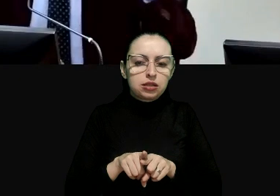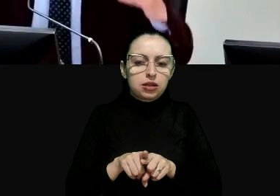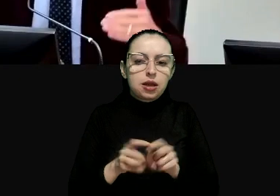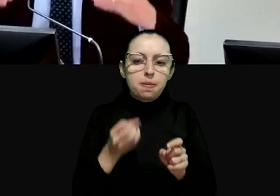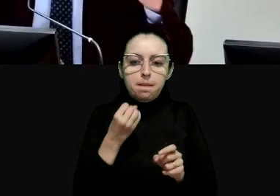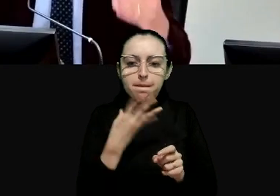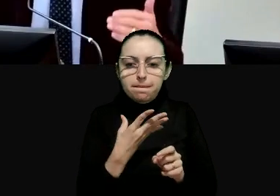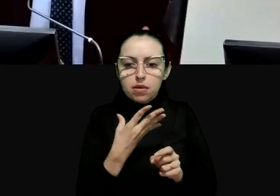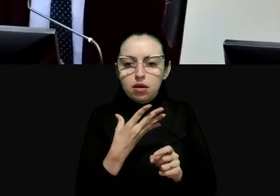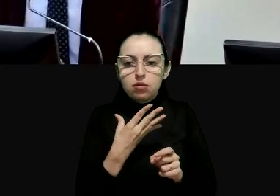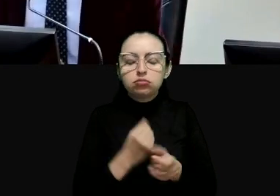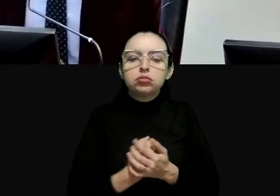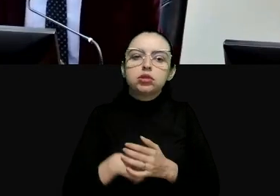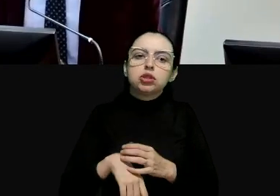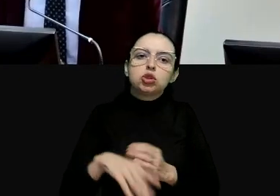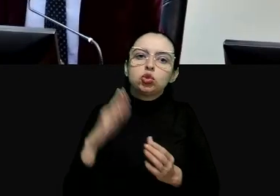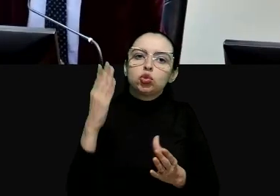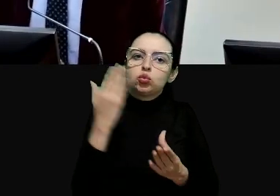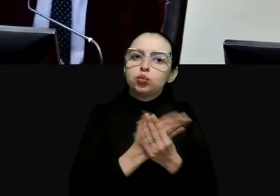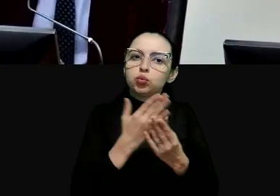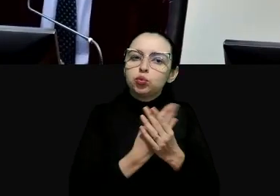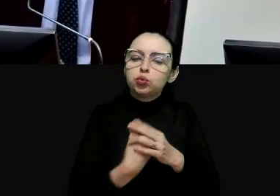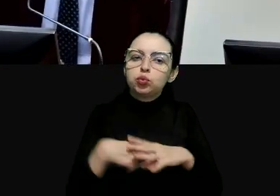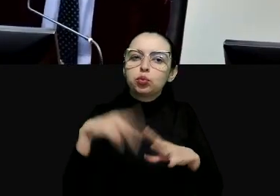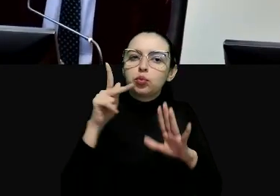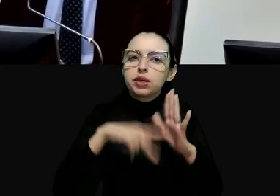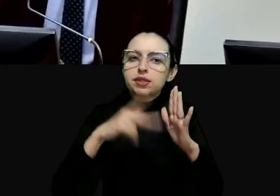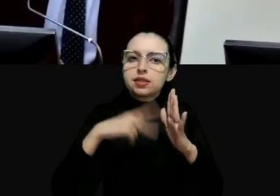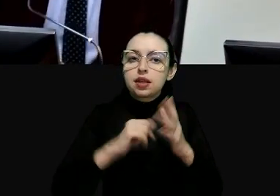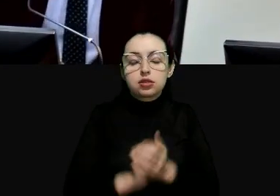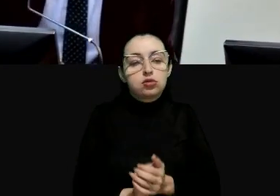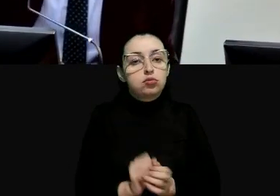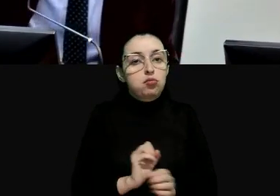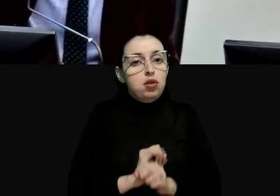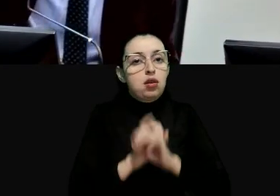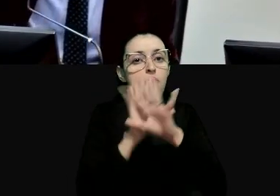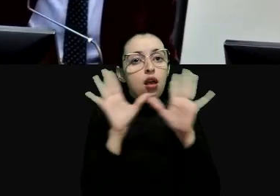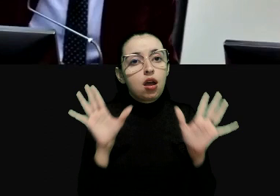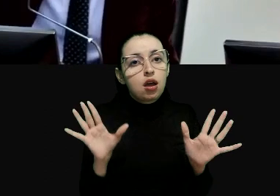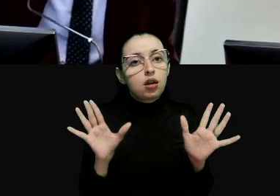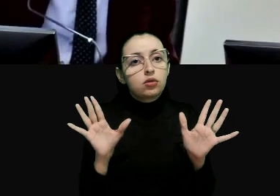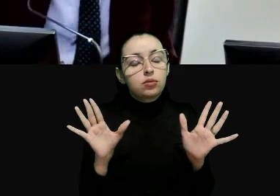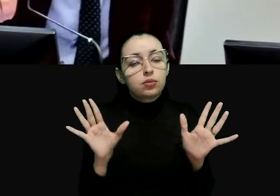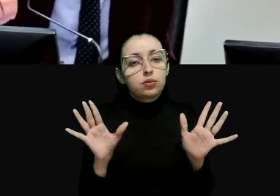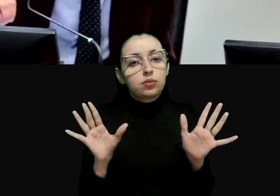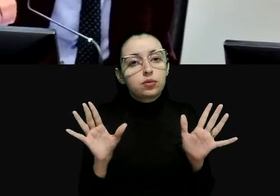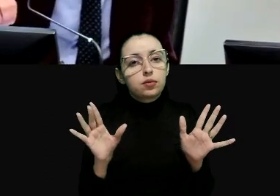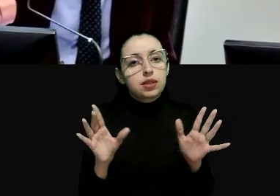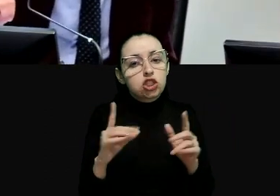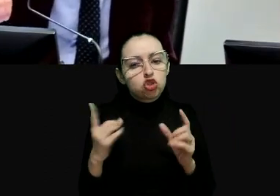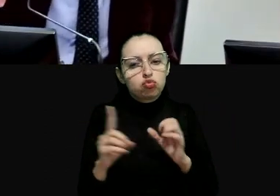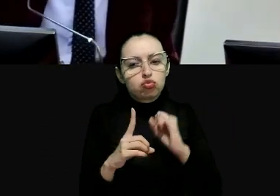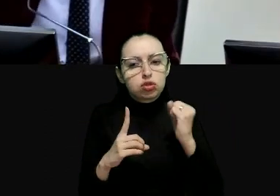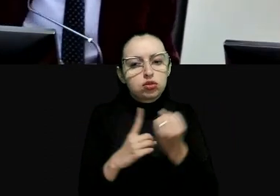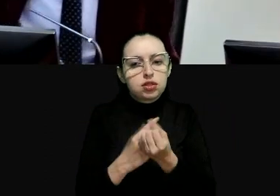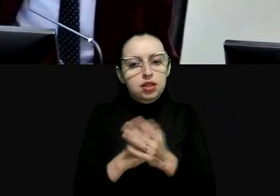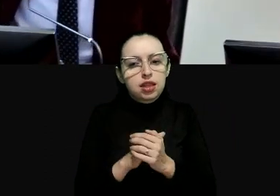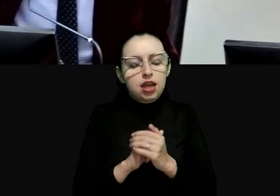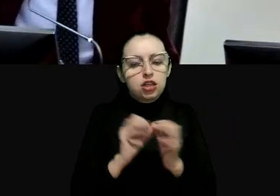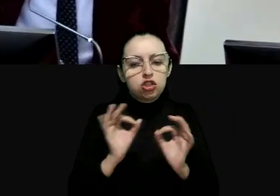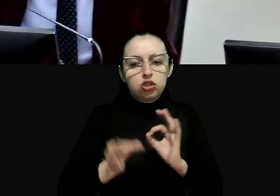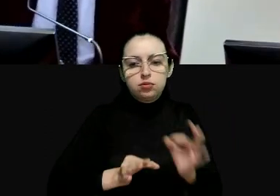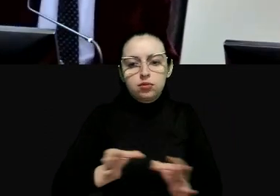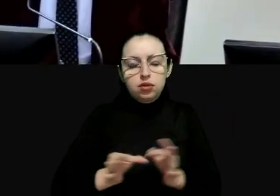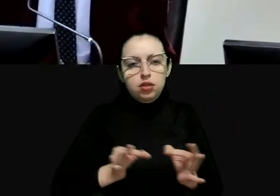se ponen neste processo claro o sector jurídico e